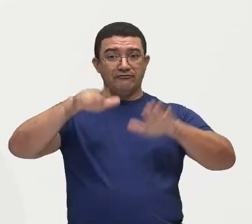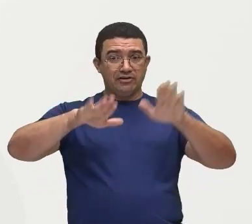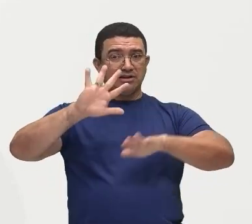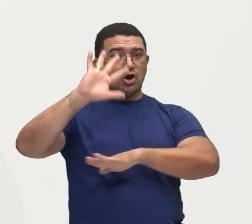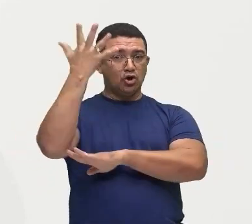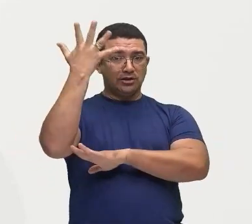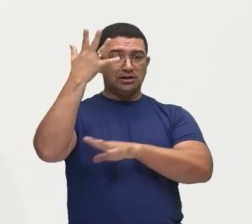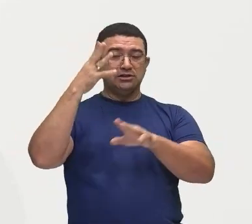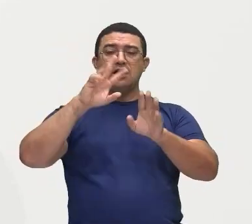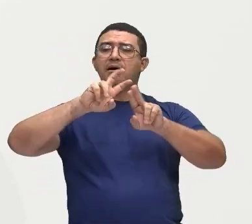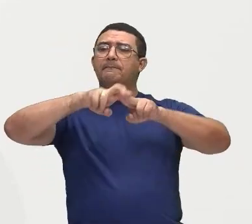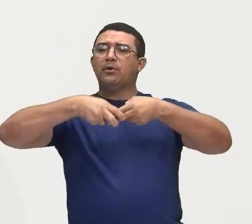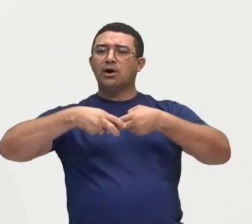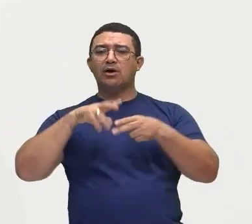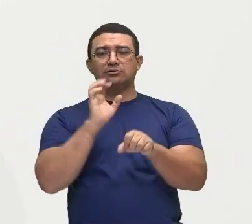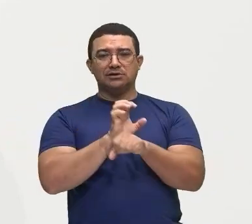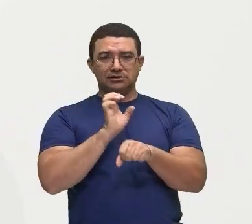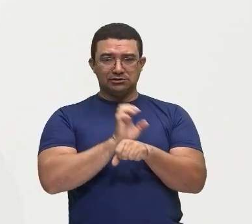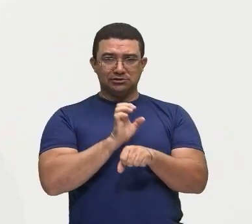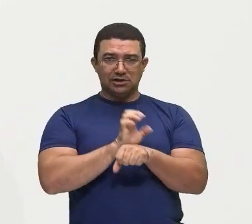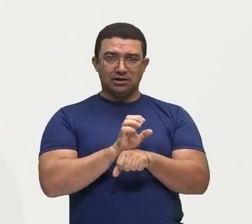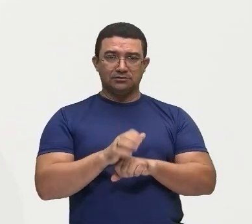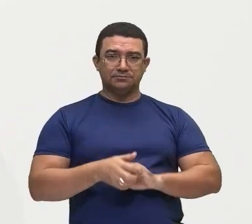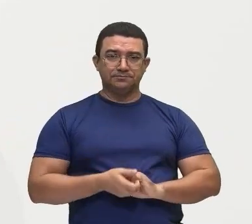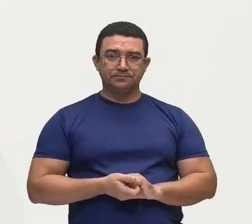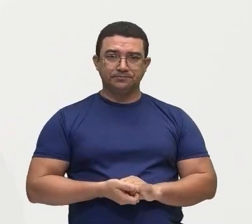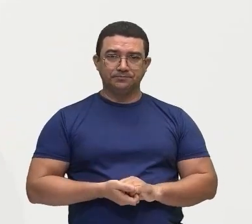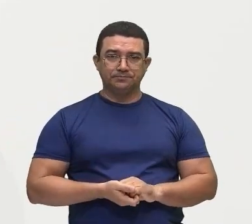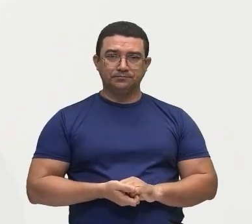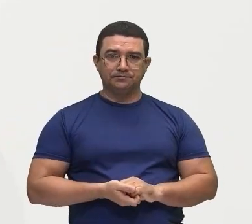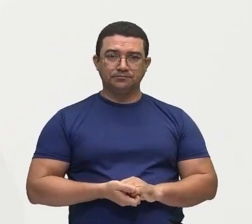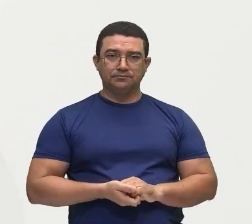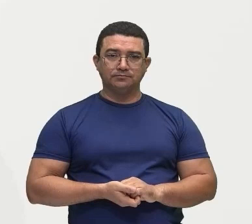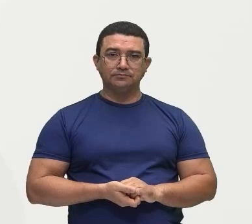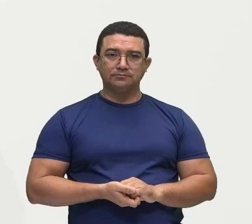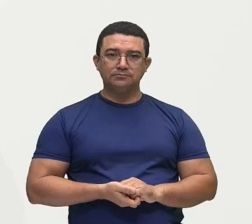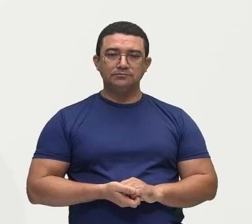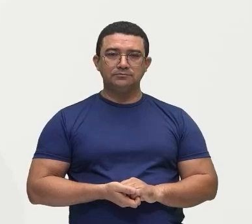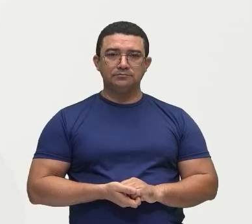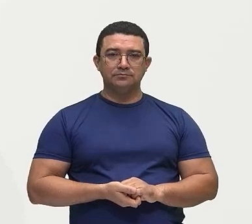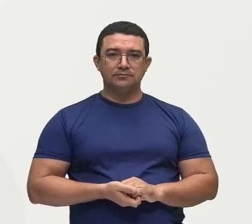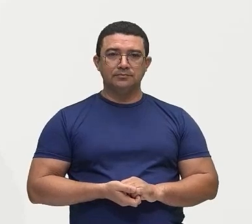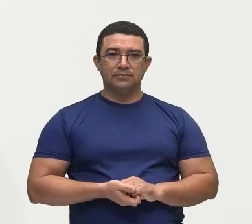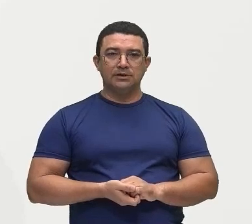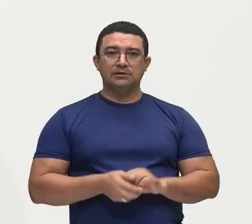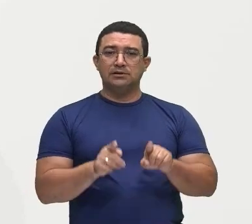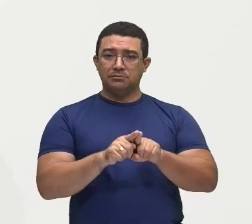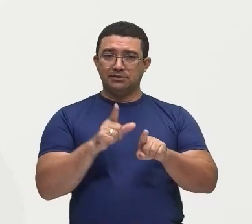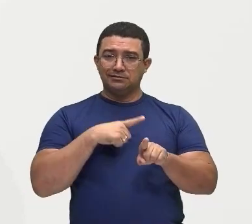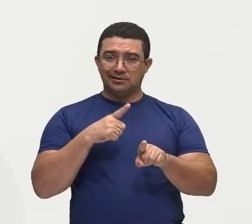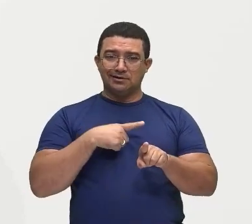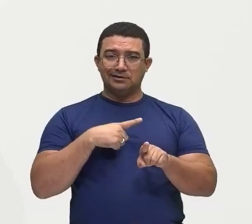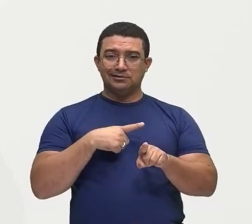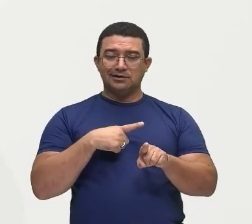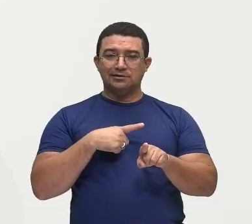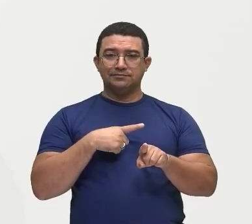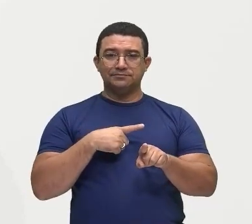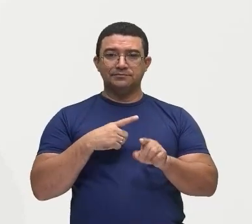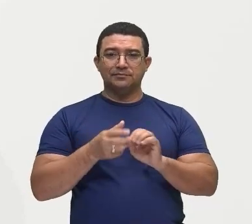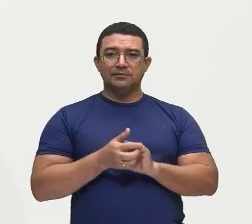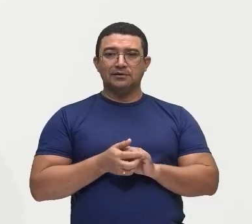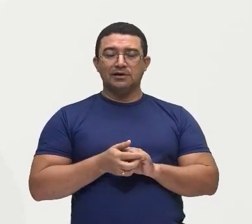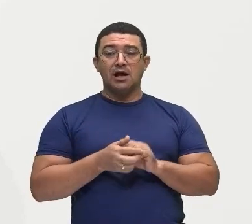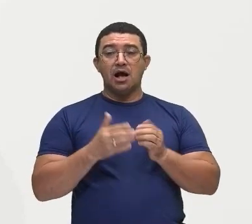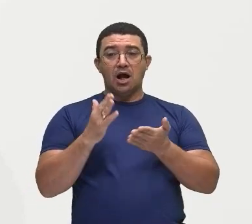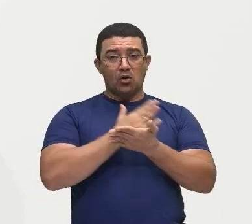ocorrer nessas terras que não são aí, que não estão sendo utilizadas. Aí, a gente tem desapropriar grandes